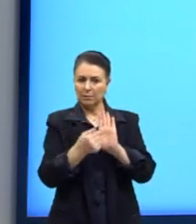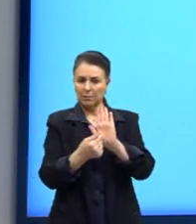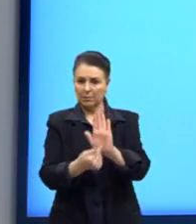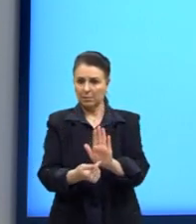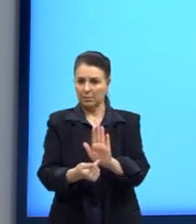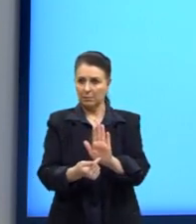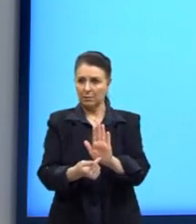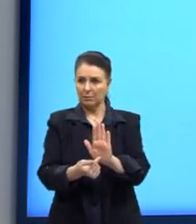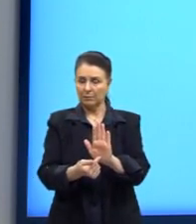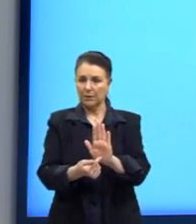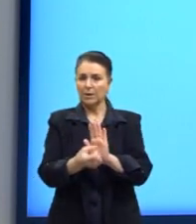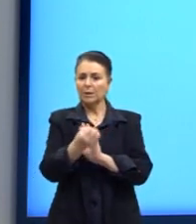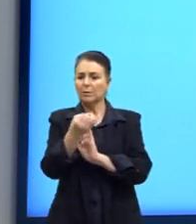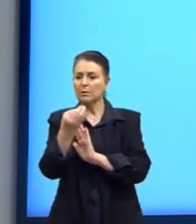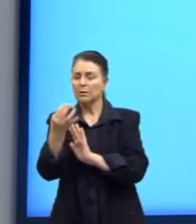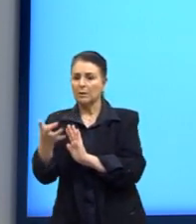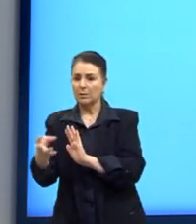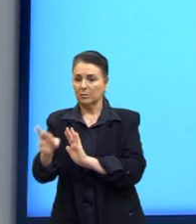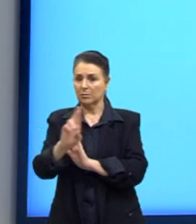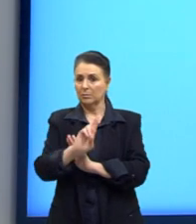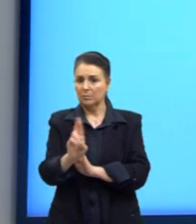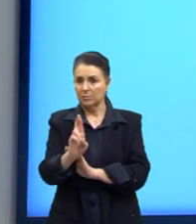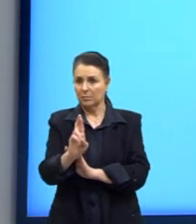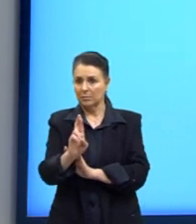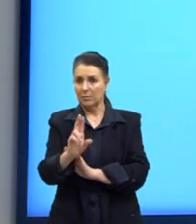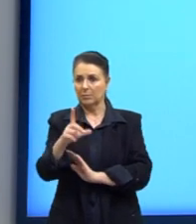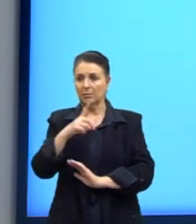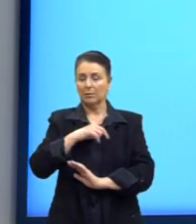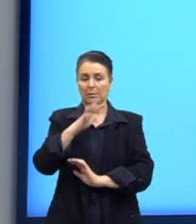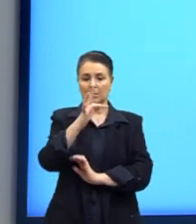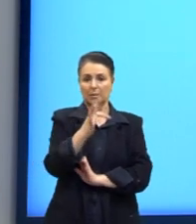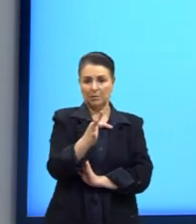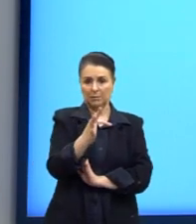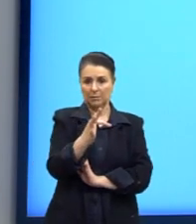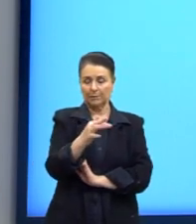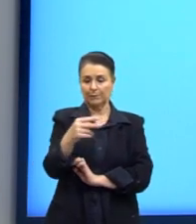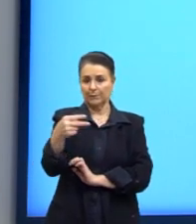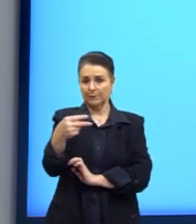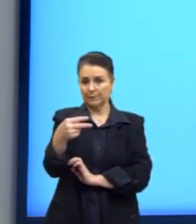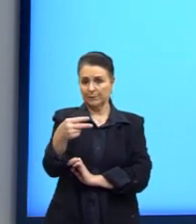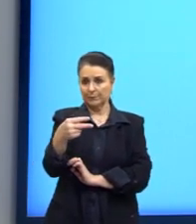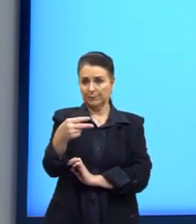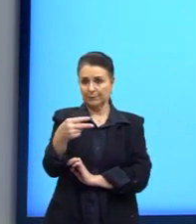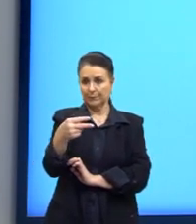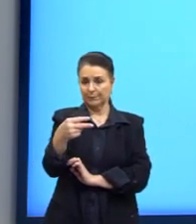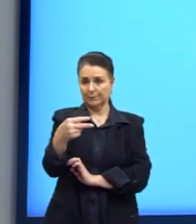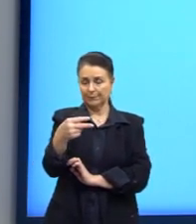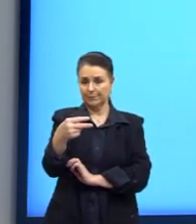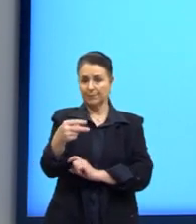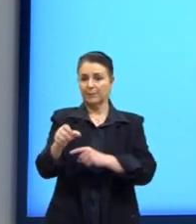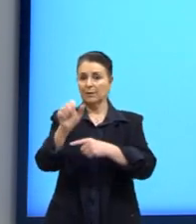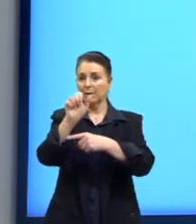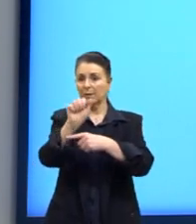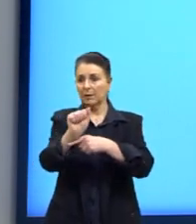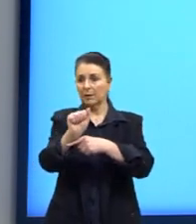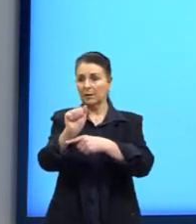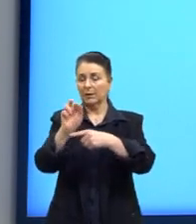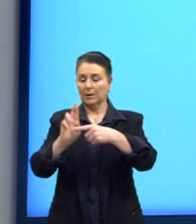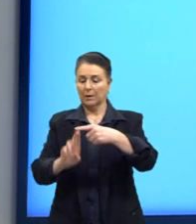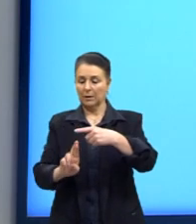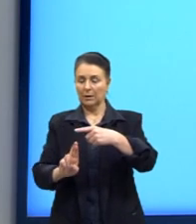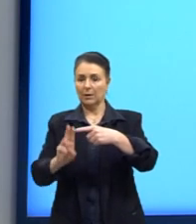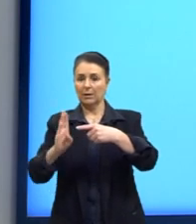um ranking, que seria o r. Nós temos ali então a função de f ali em função do ranking,